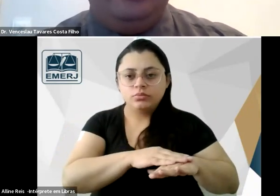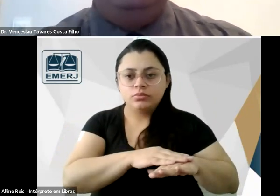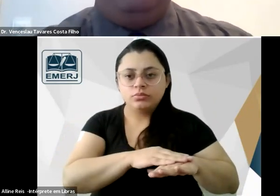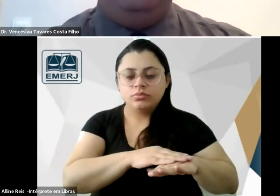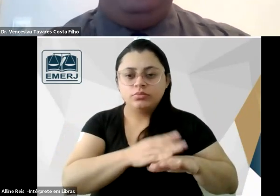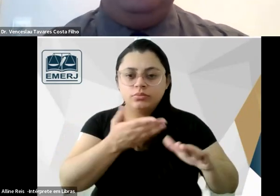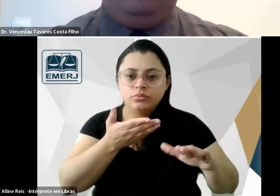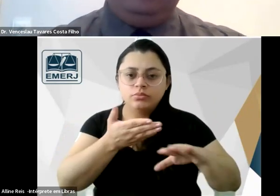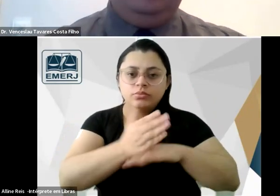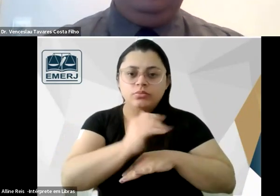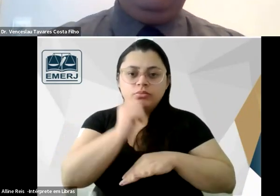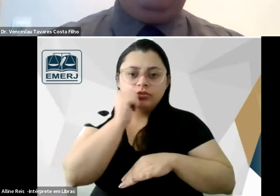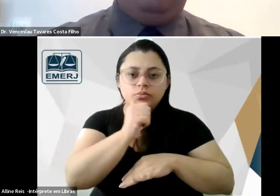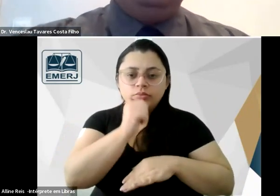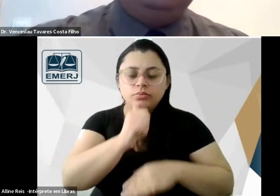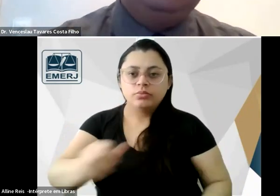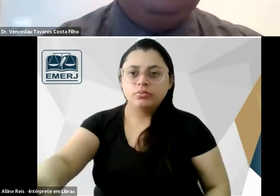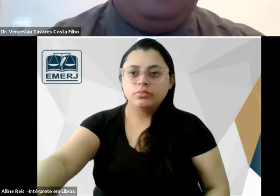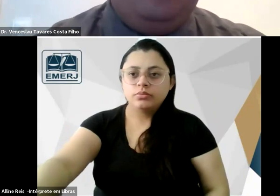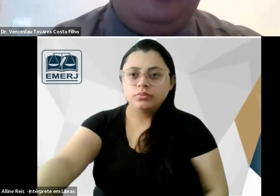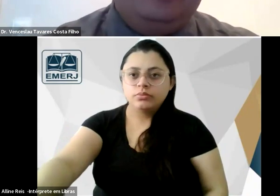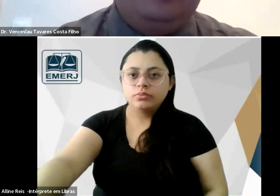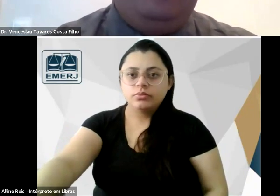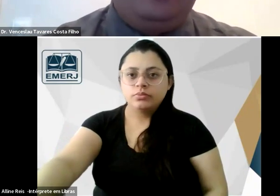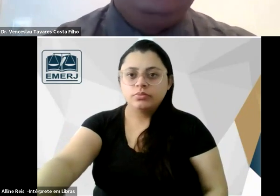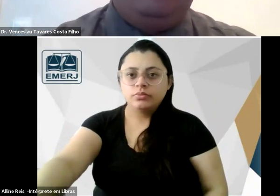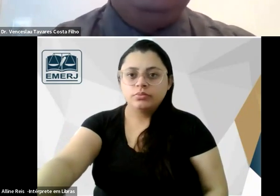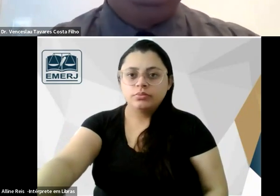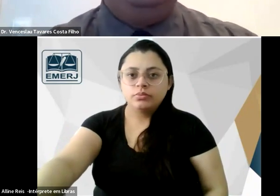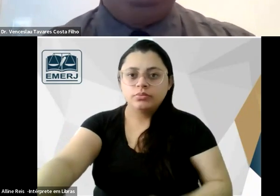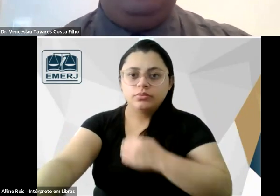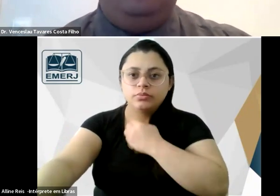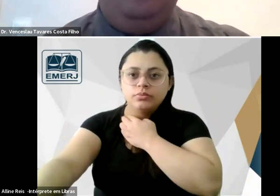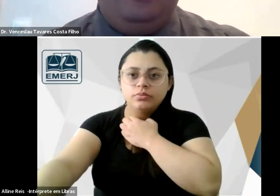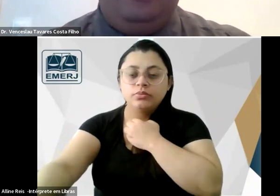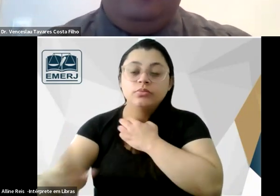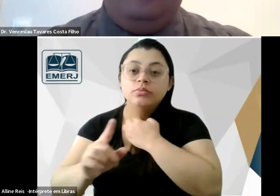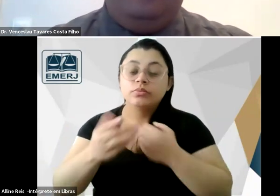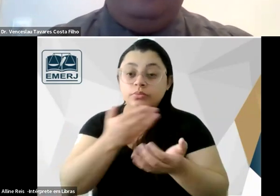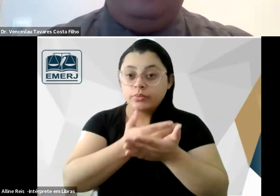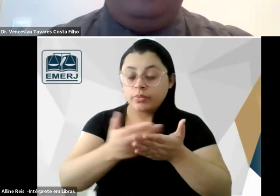ingresso das mulheres ele vai dizer que pelo menos isso se dê as mulheres para que elas comecem a educar